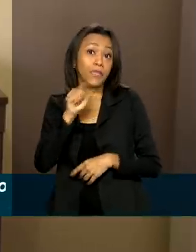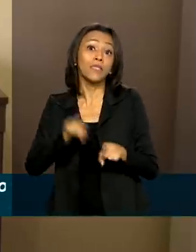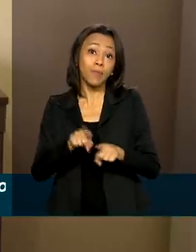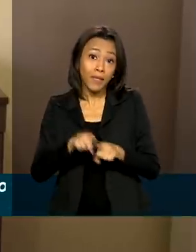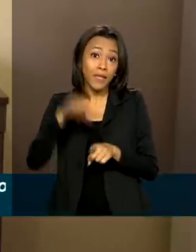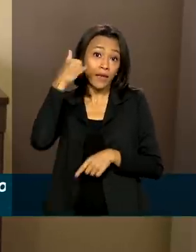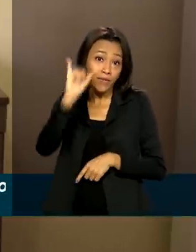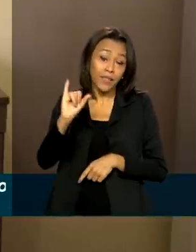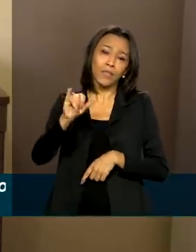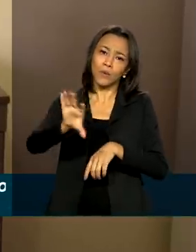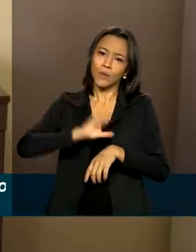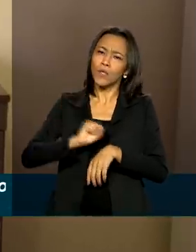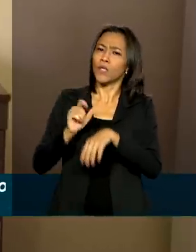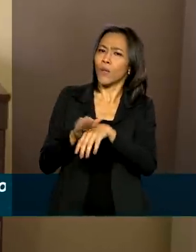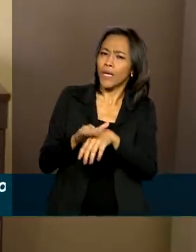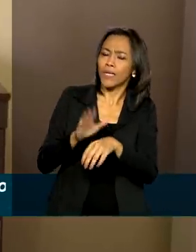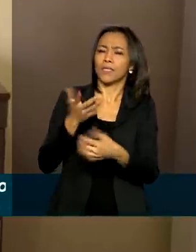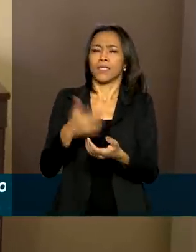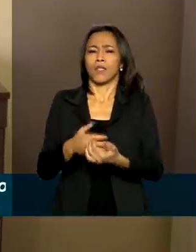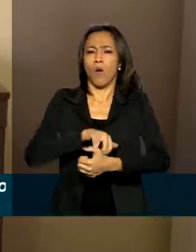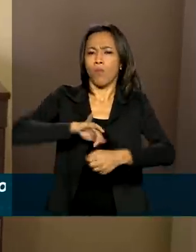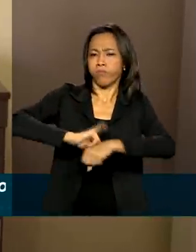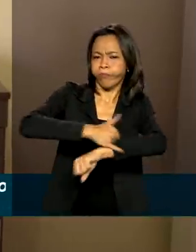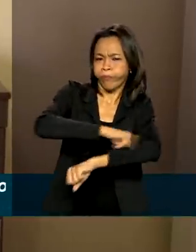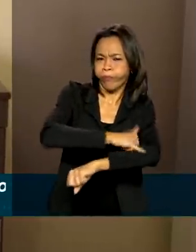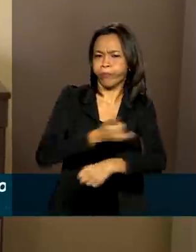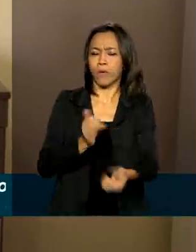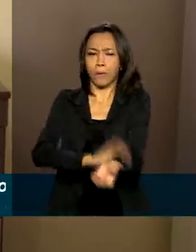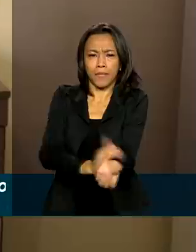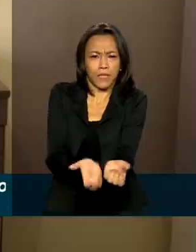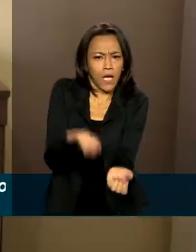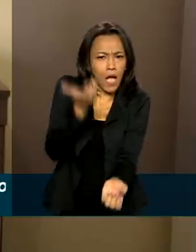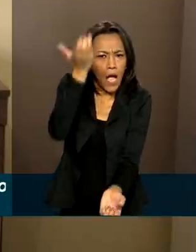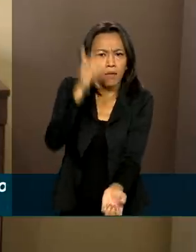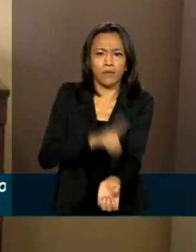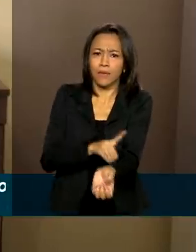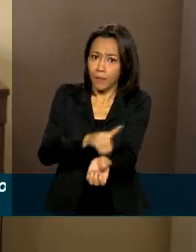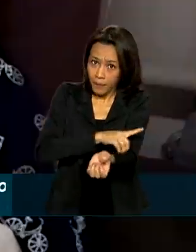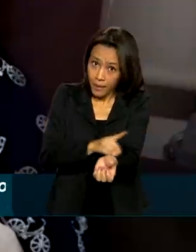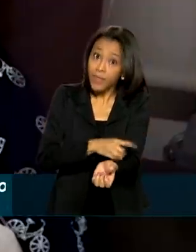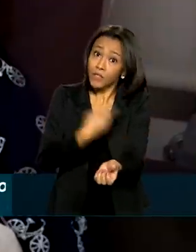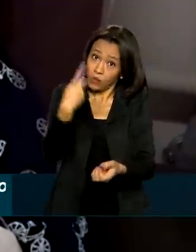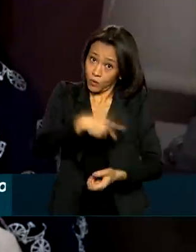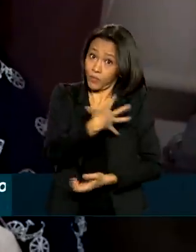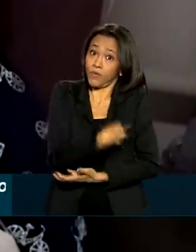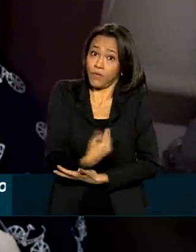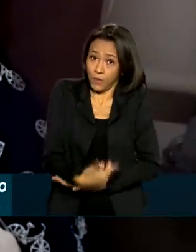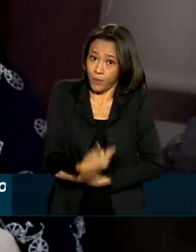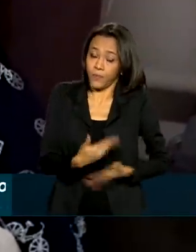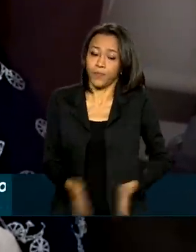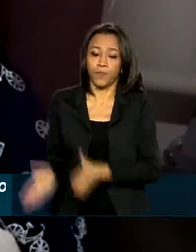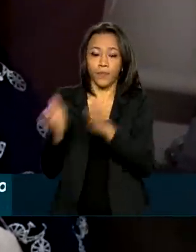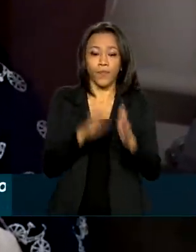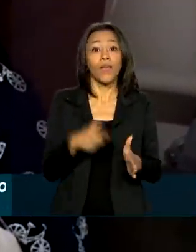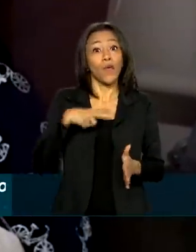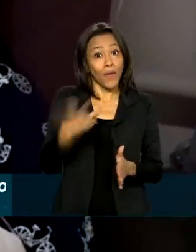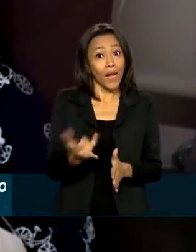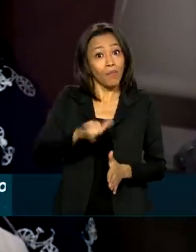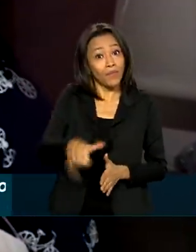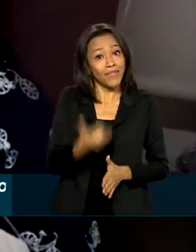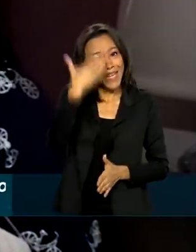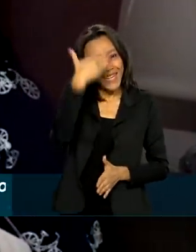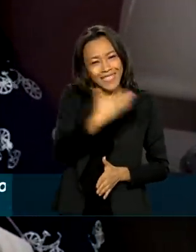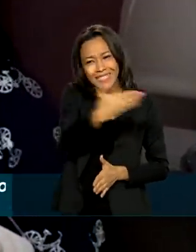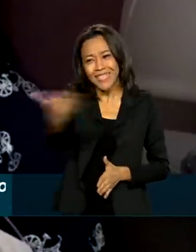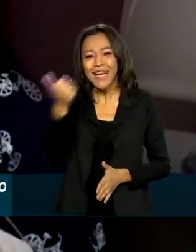doenças como obesidade, hipertensão e diabetes no seu filho. Eu também queria aproveitar e agradecer